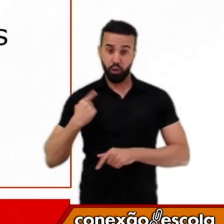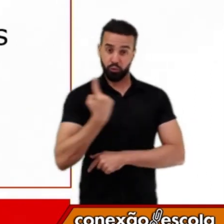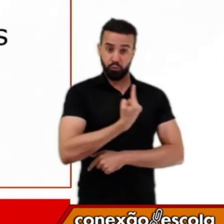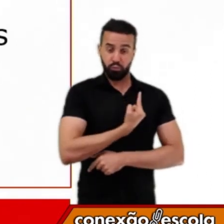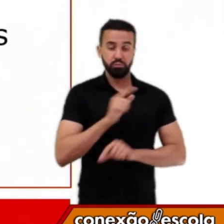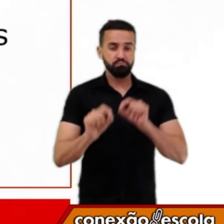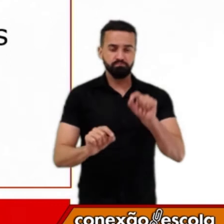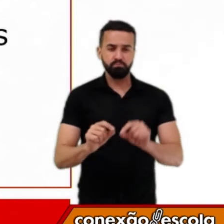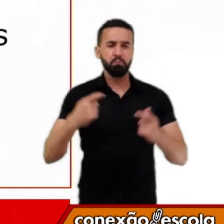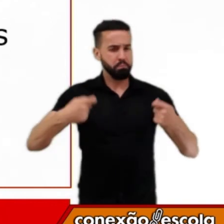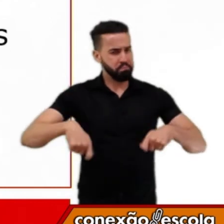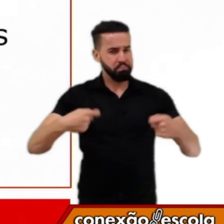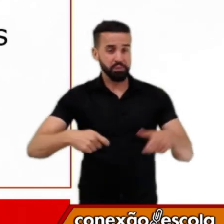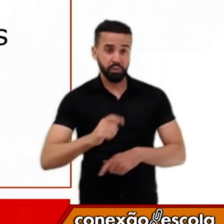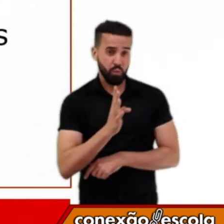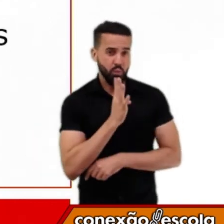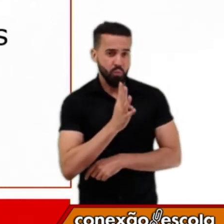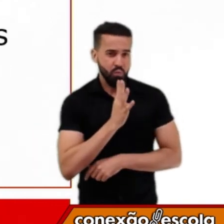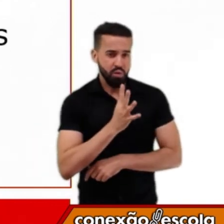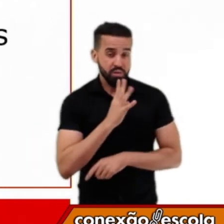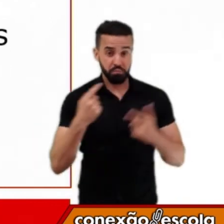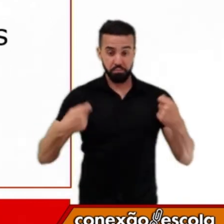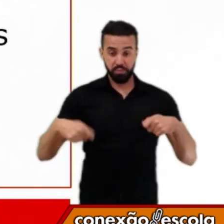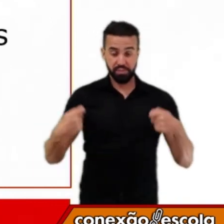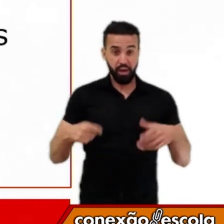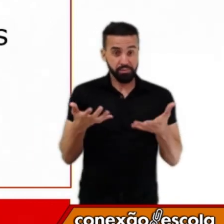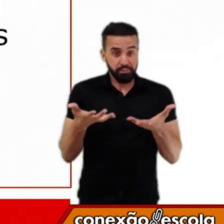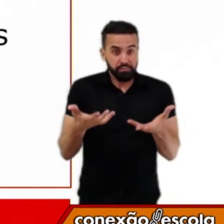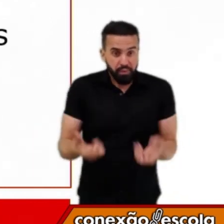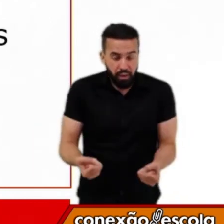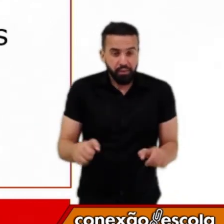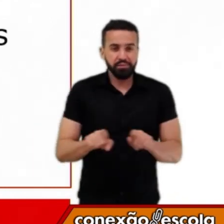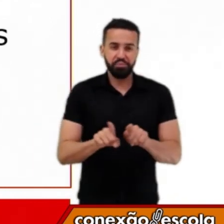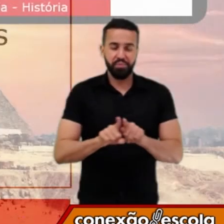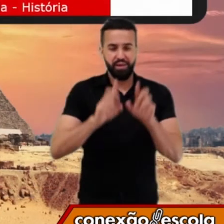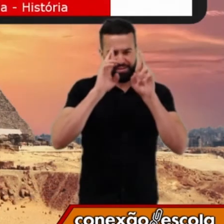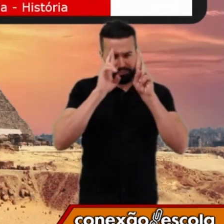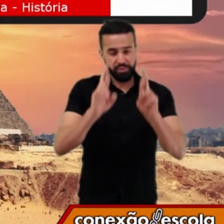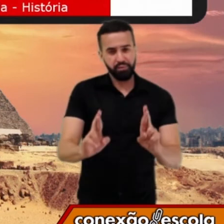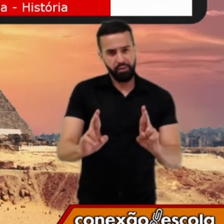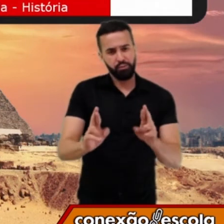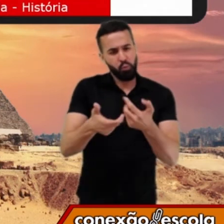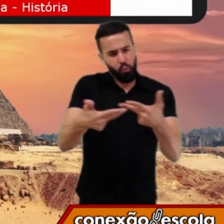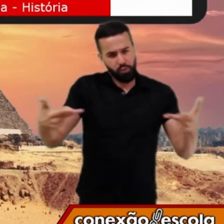nós precisamos conhecer, nós precisamos aceitar e respeitar aquilo que é diferente.